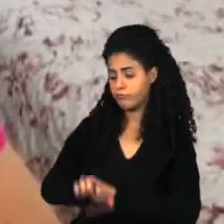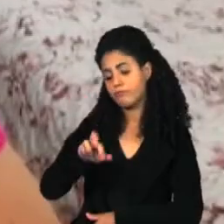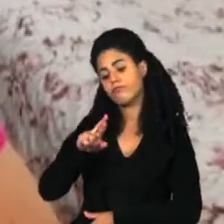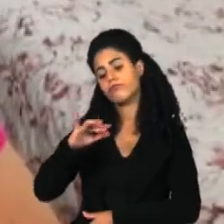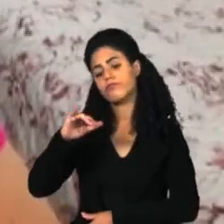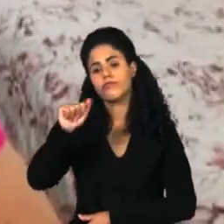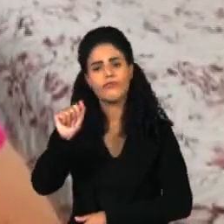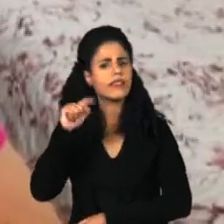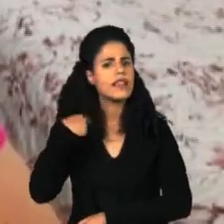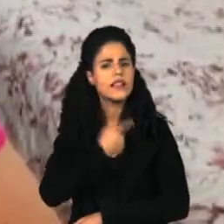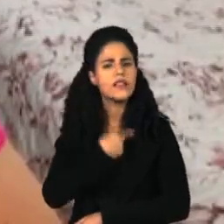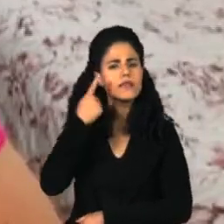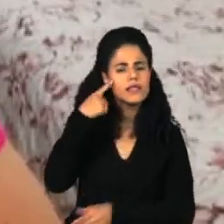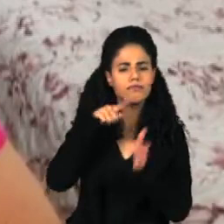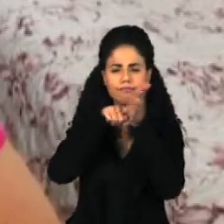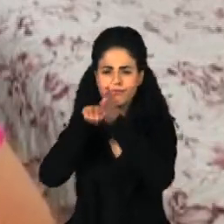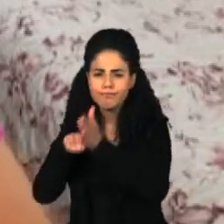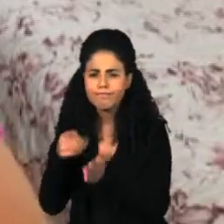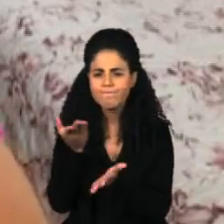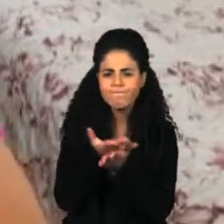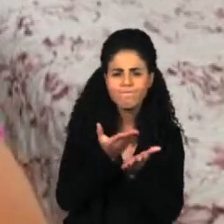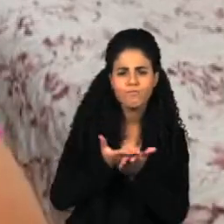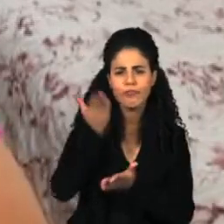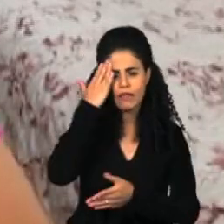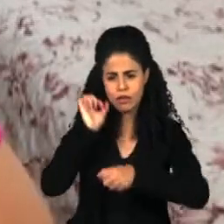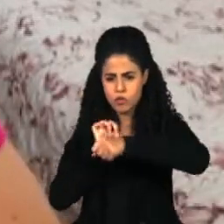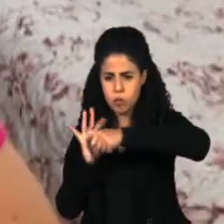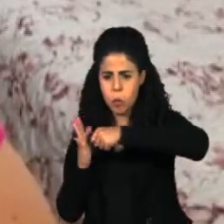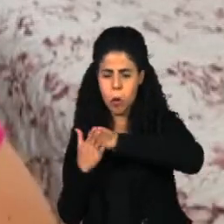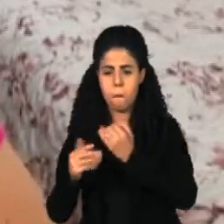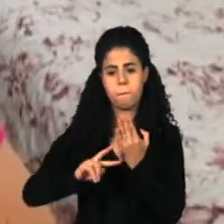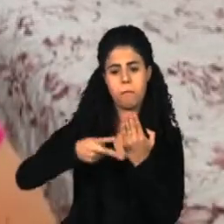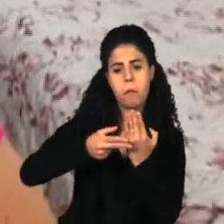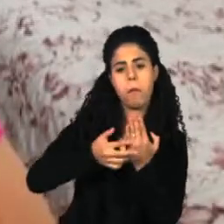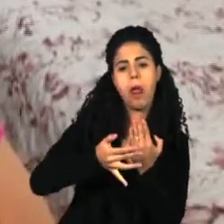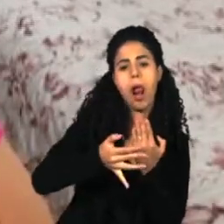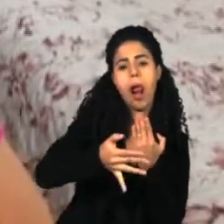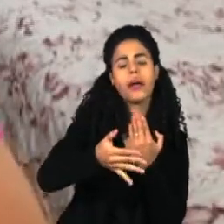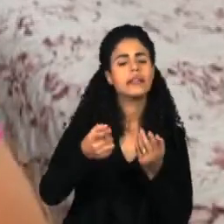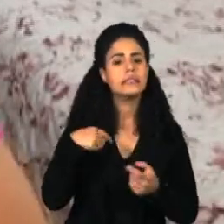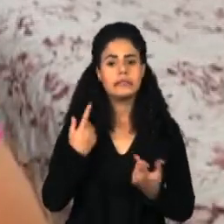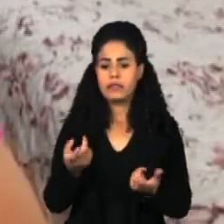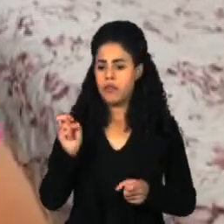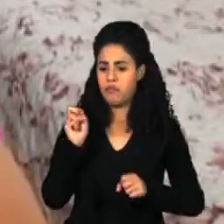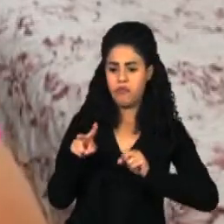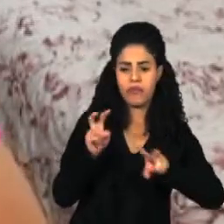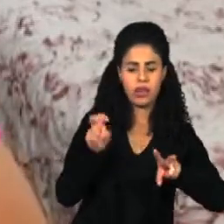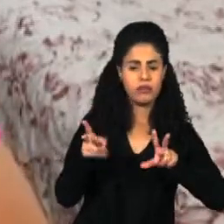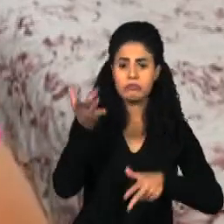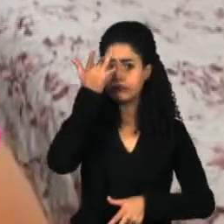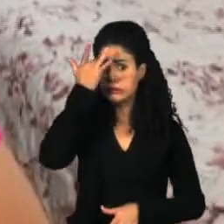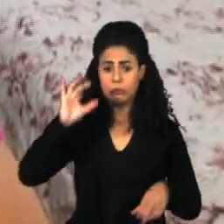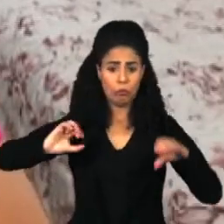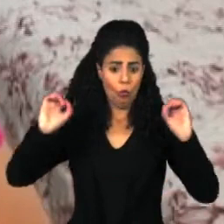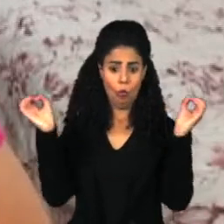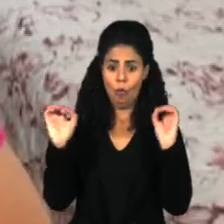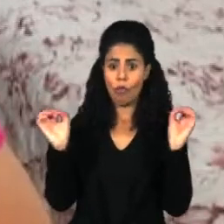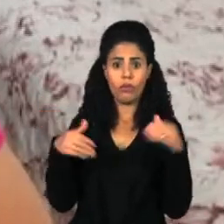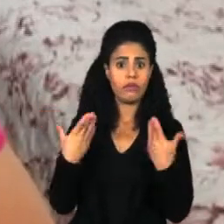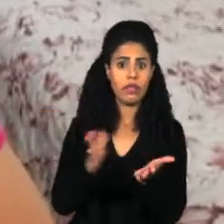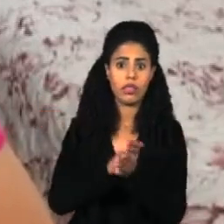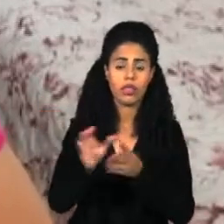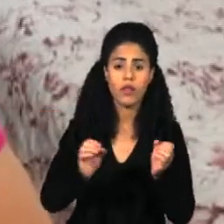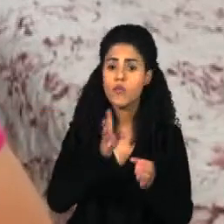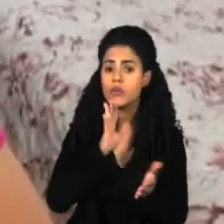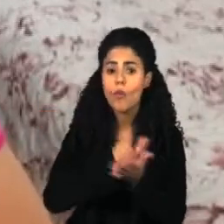de que ainda temos muito o que aprender sobre a Covid longa. Como é um vírus, eu não sei o que pode ocorrer, então já passou isso pela minha cabeça,